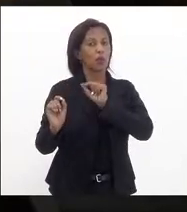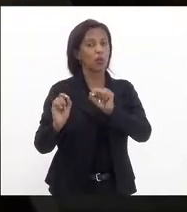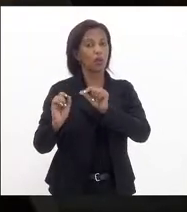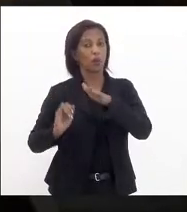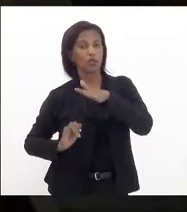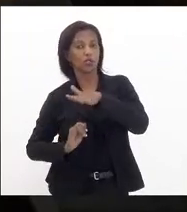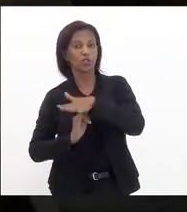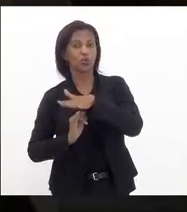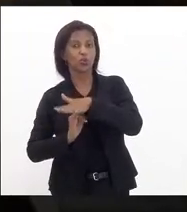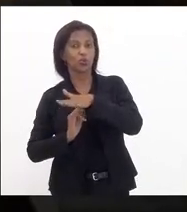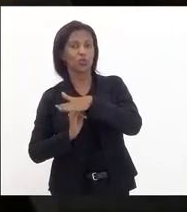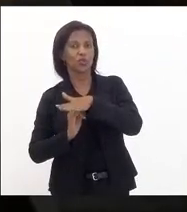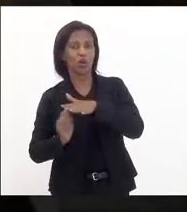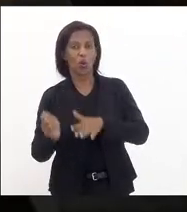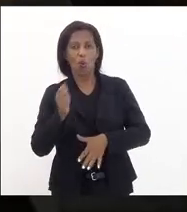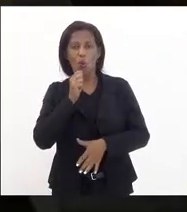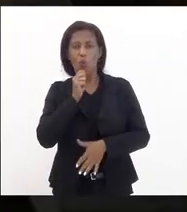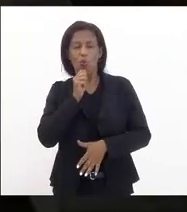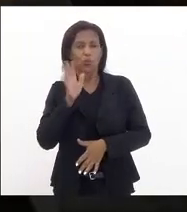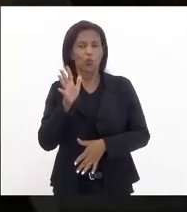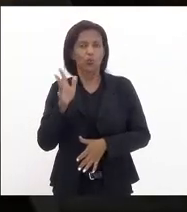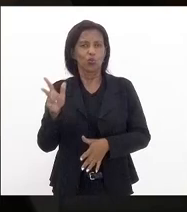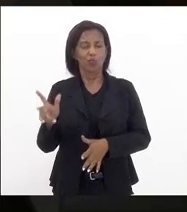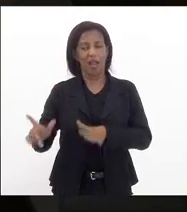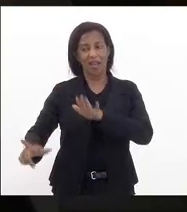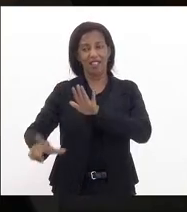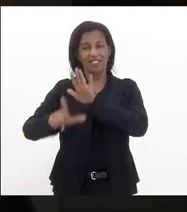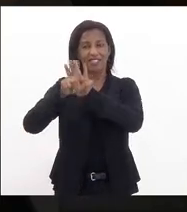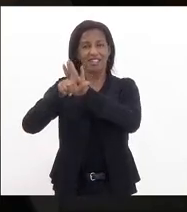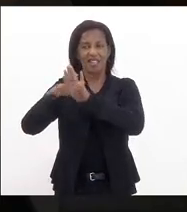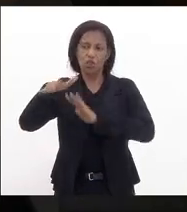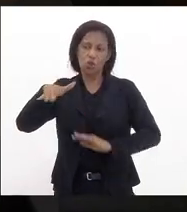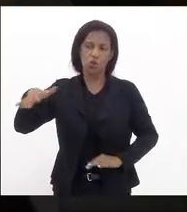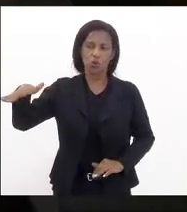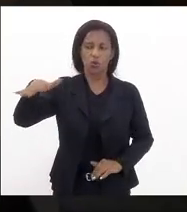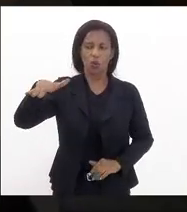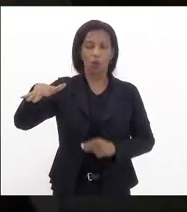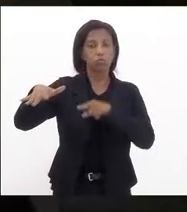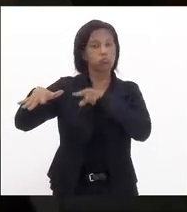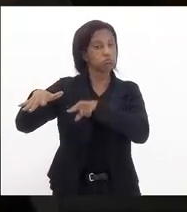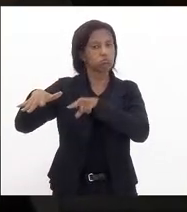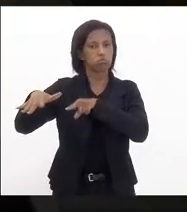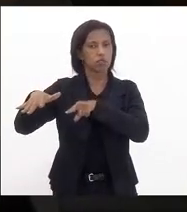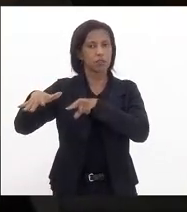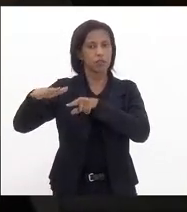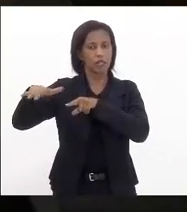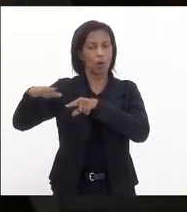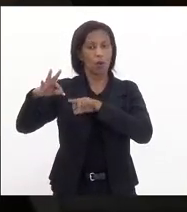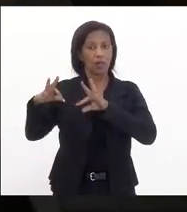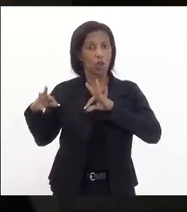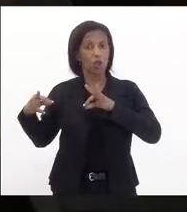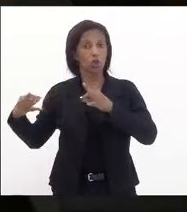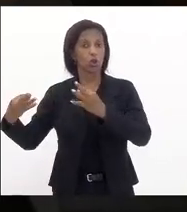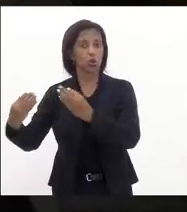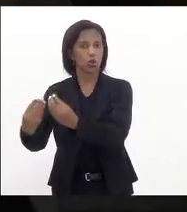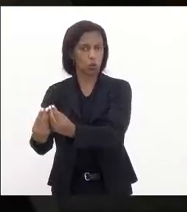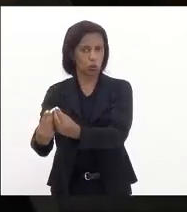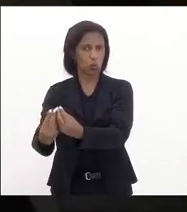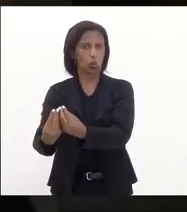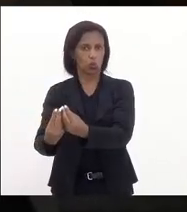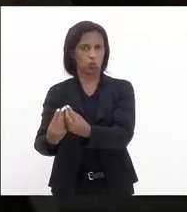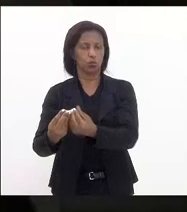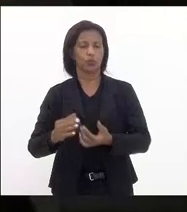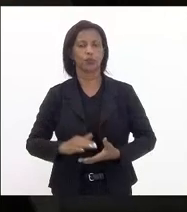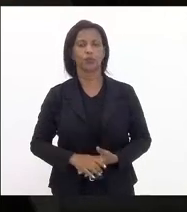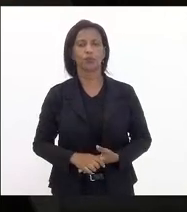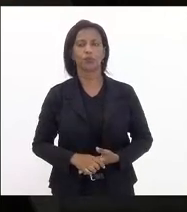instituição que não está afeta as leis locais isso em geral se dá em torno das instituições diplomáticas